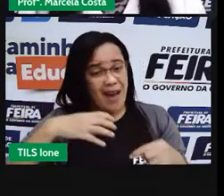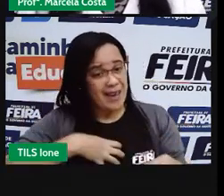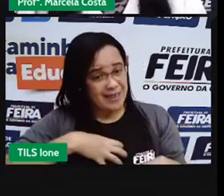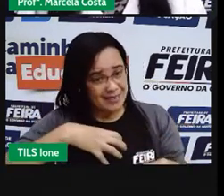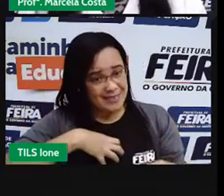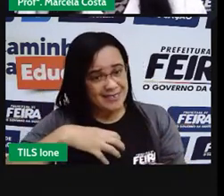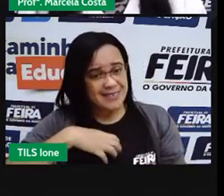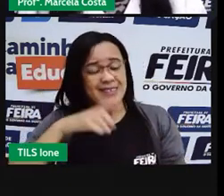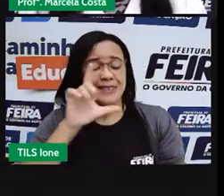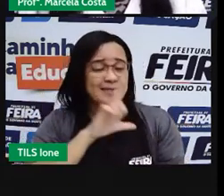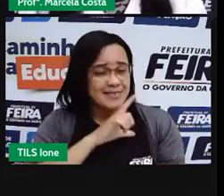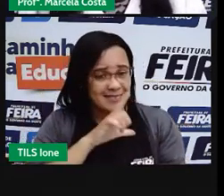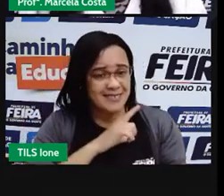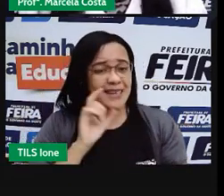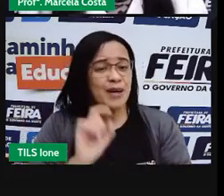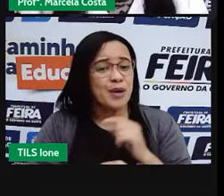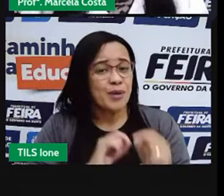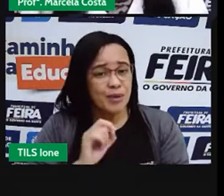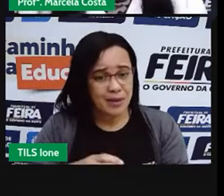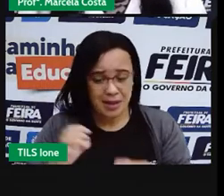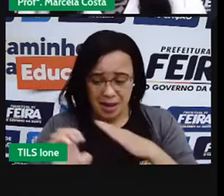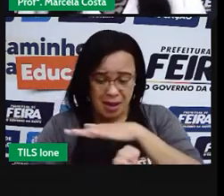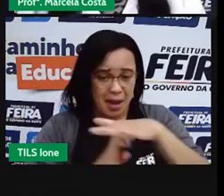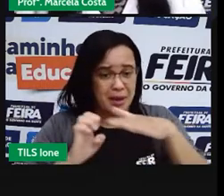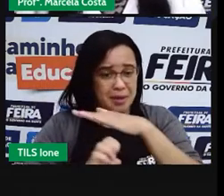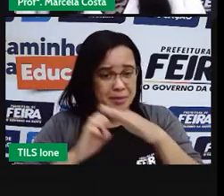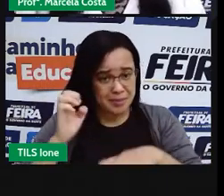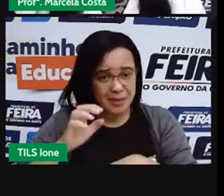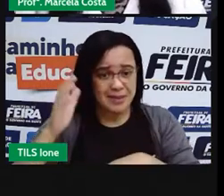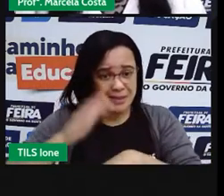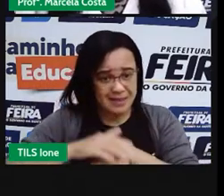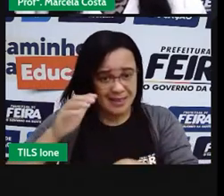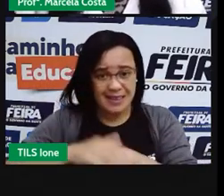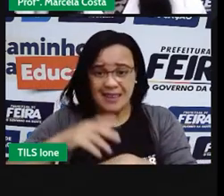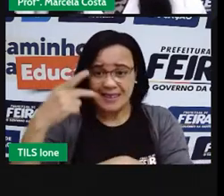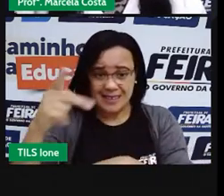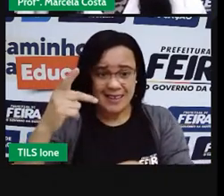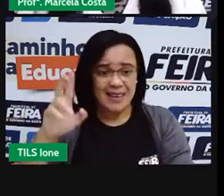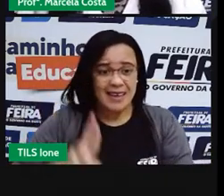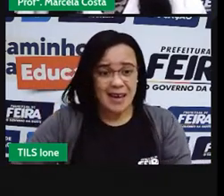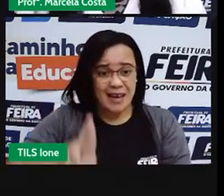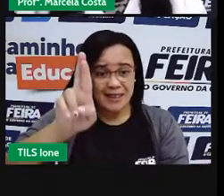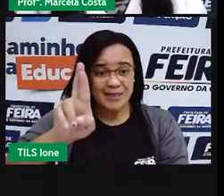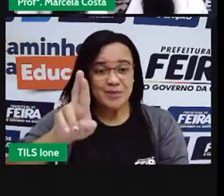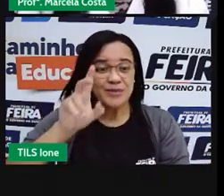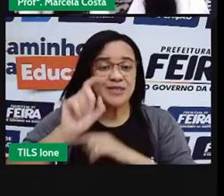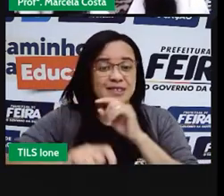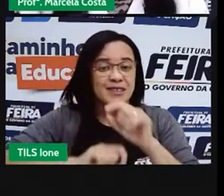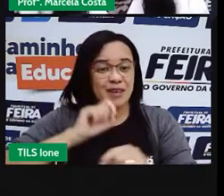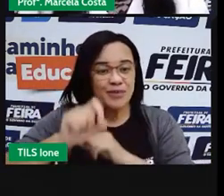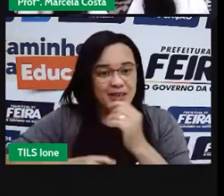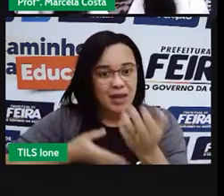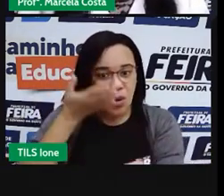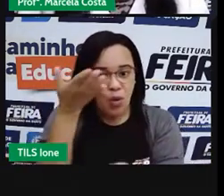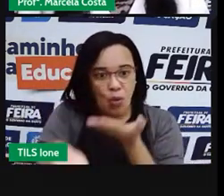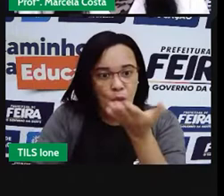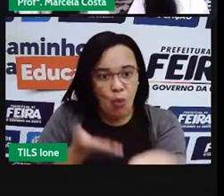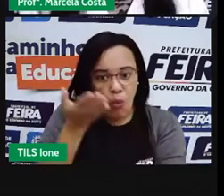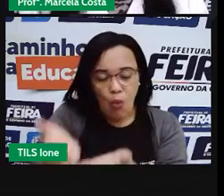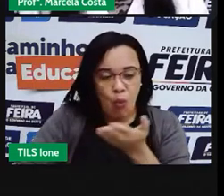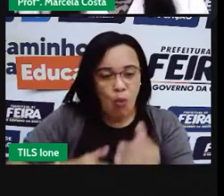que faz o tratamento e a distribuição de água e a envasa. E ela, principalmente,